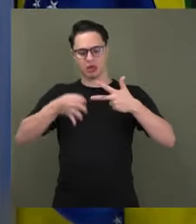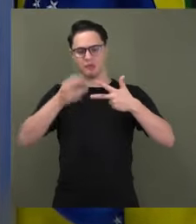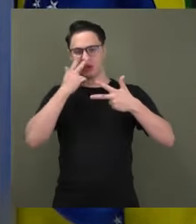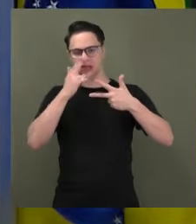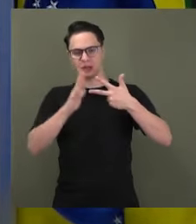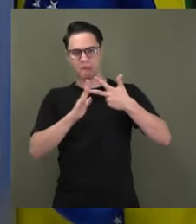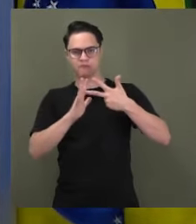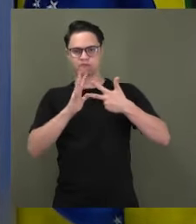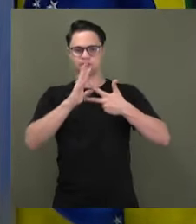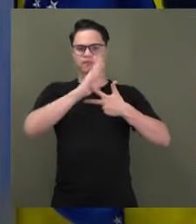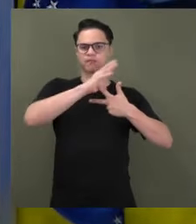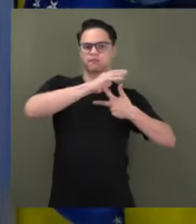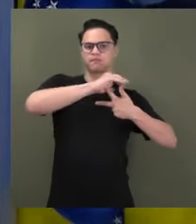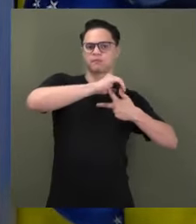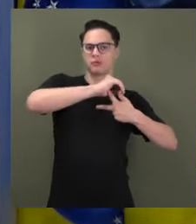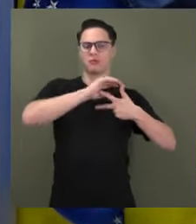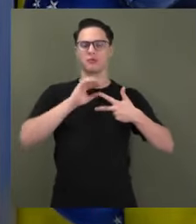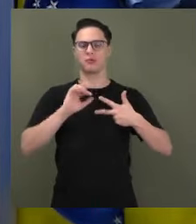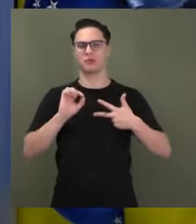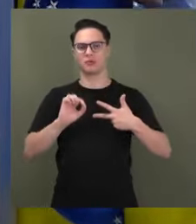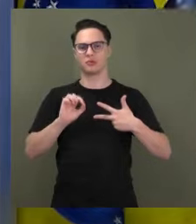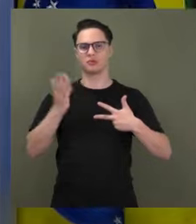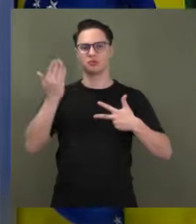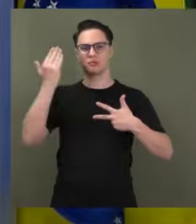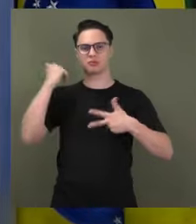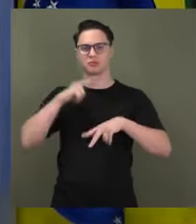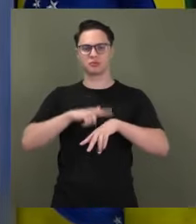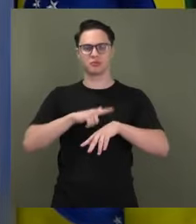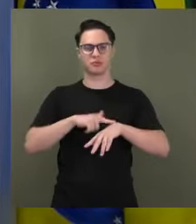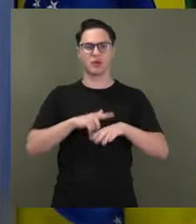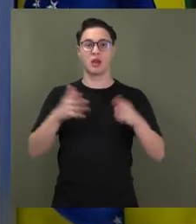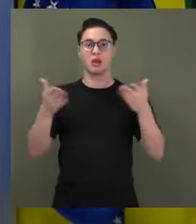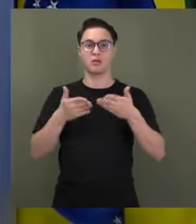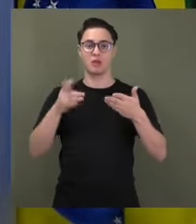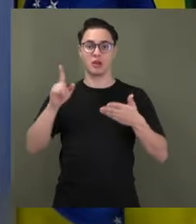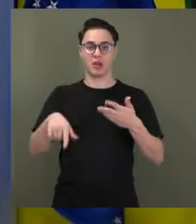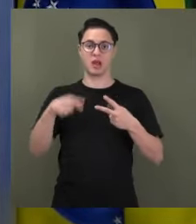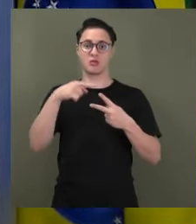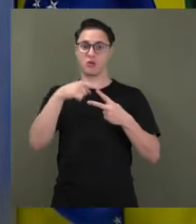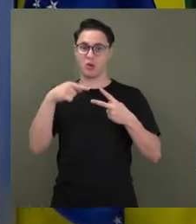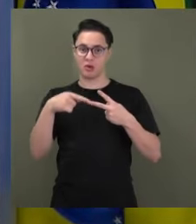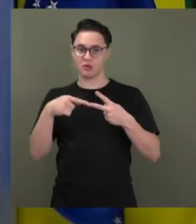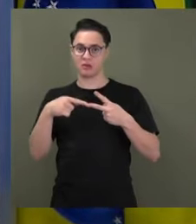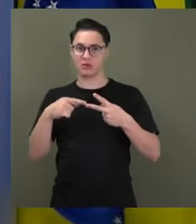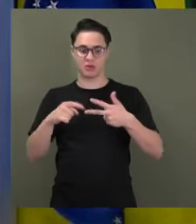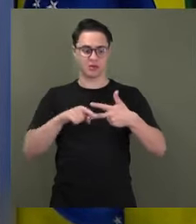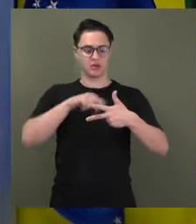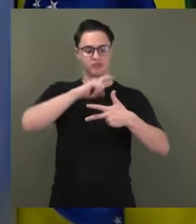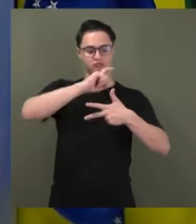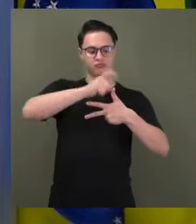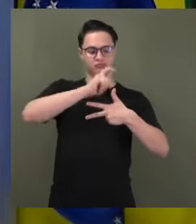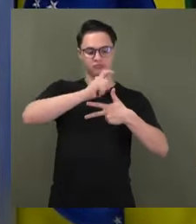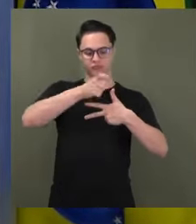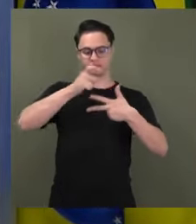durante esses últimos anos, mas agora são dois. Agora tem um